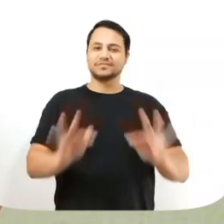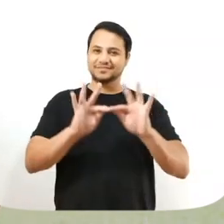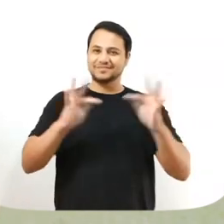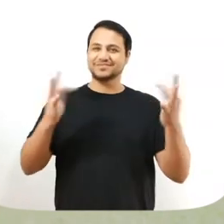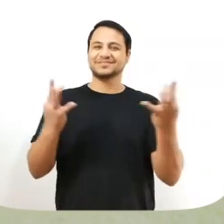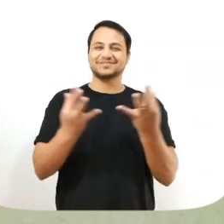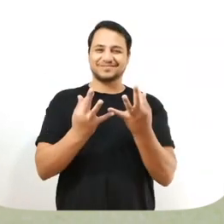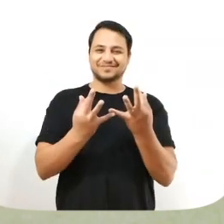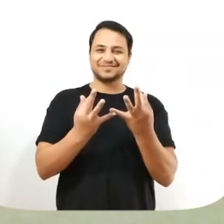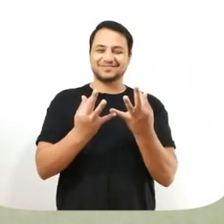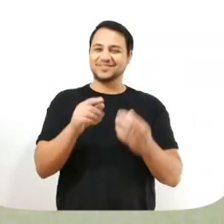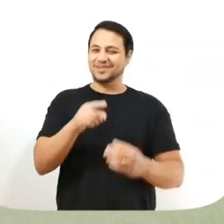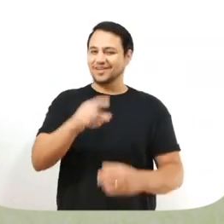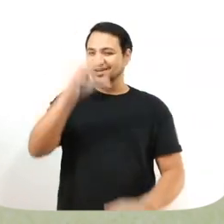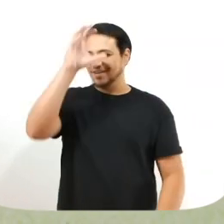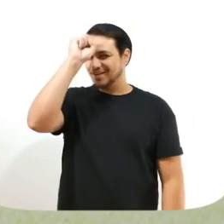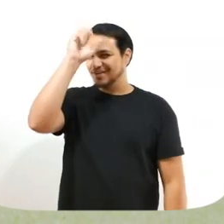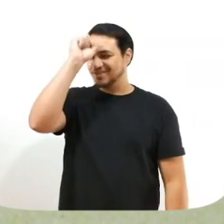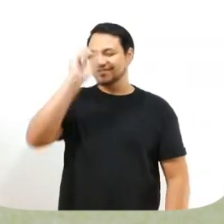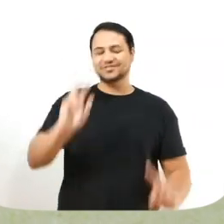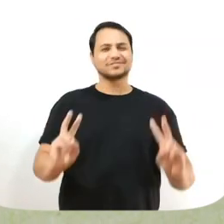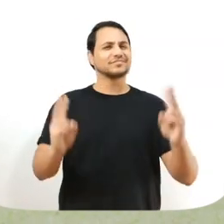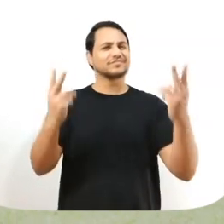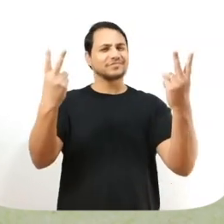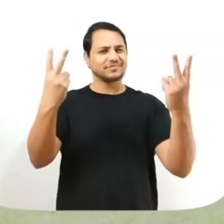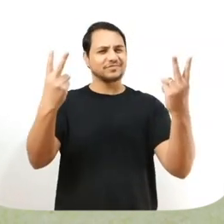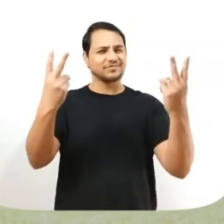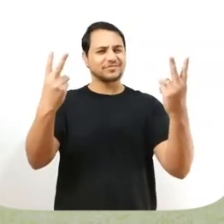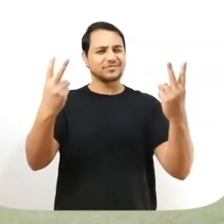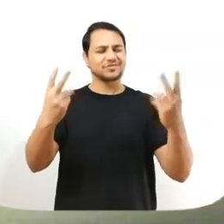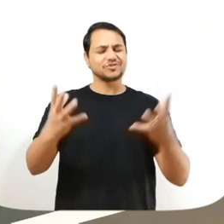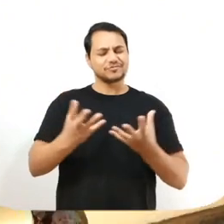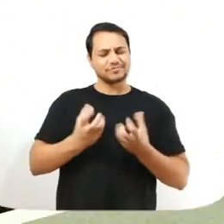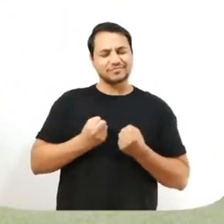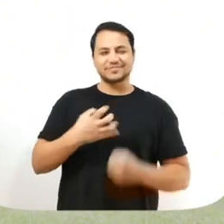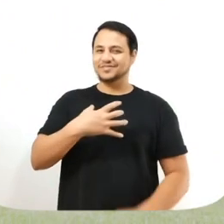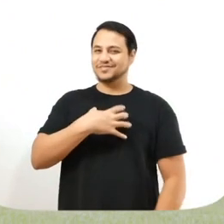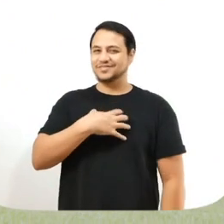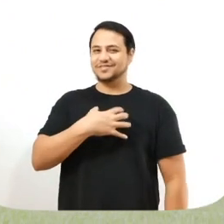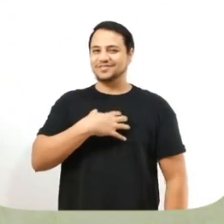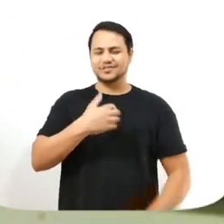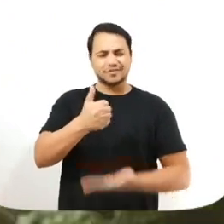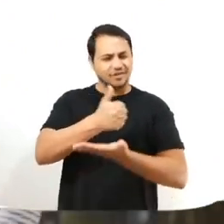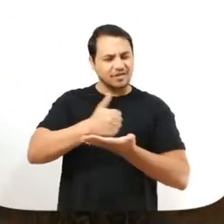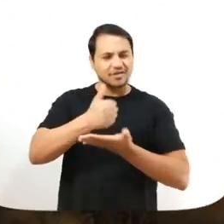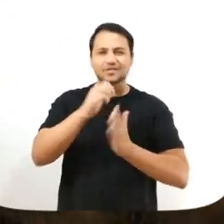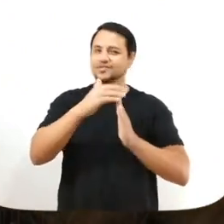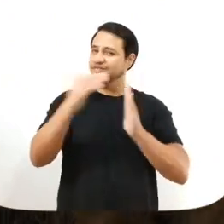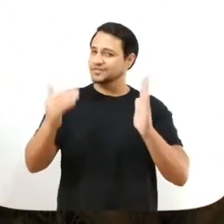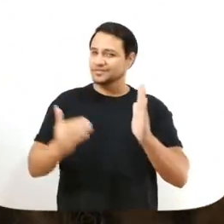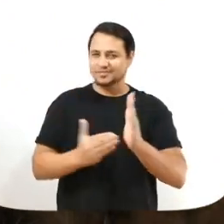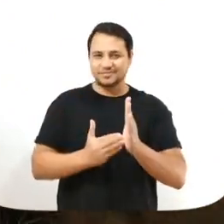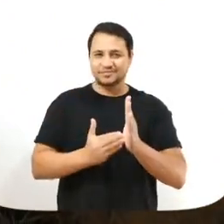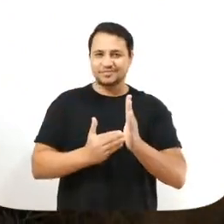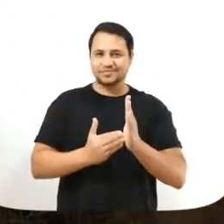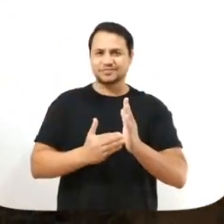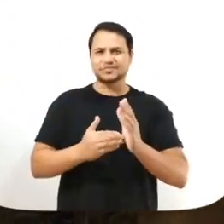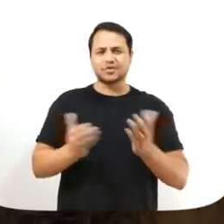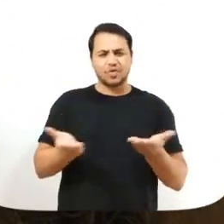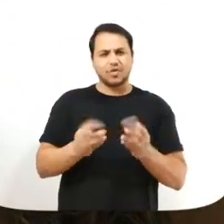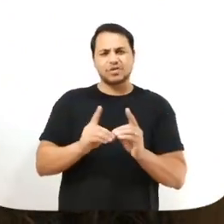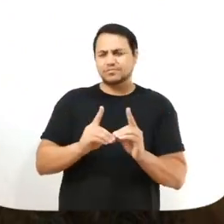Família, nela aprendemos valores, nos sentimos acolhidos, é a base de tudo. Há um